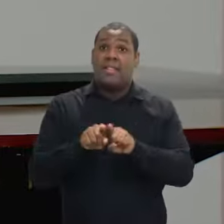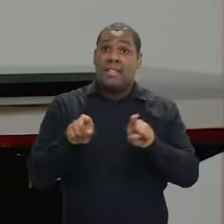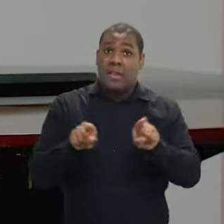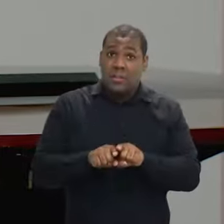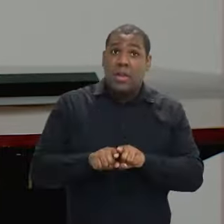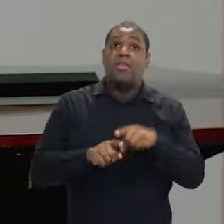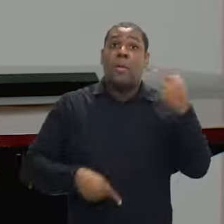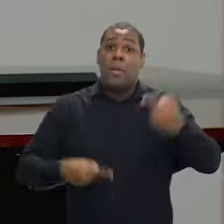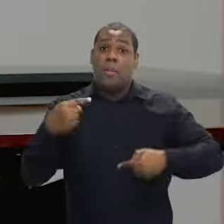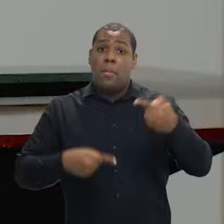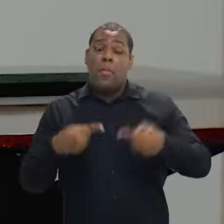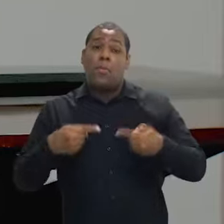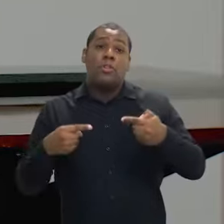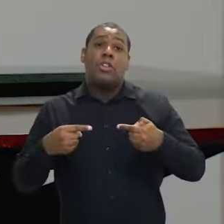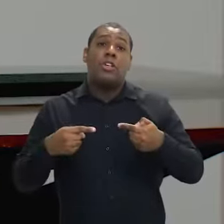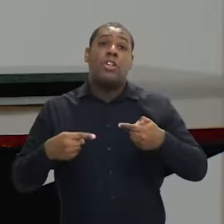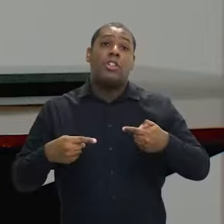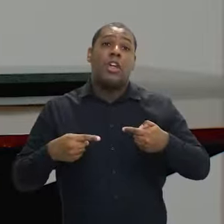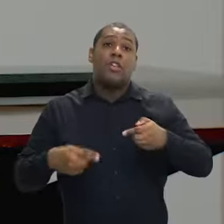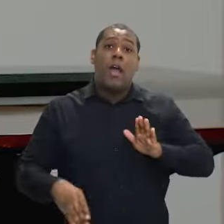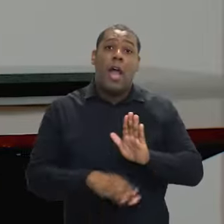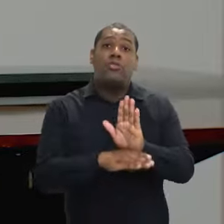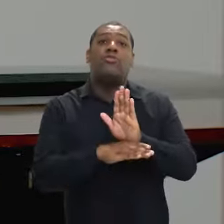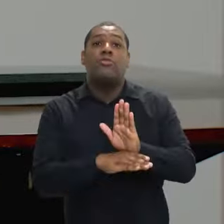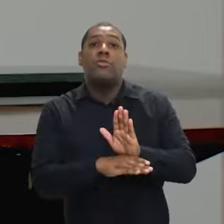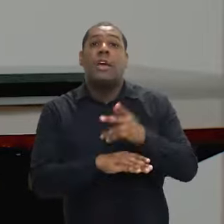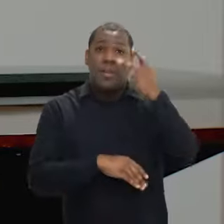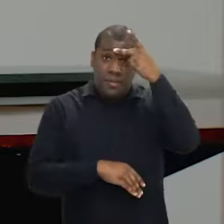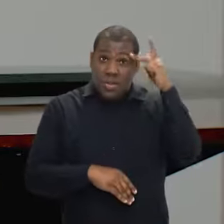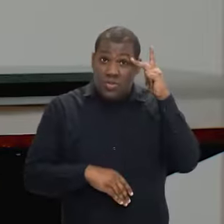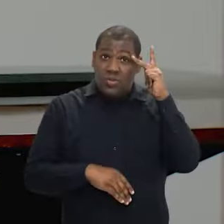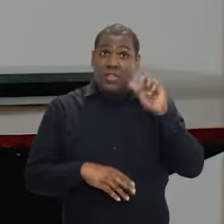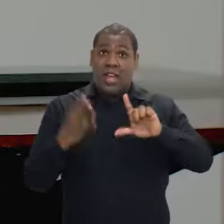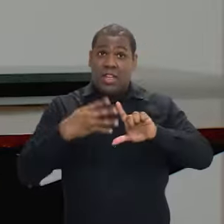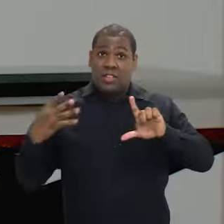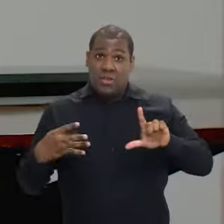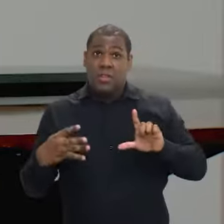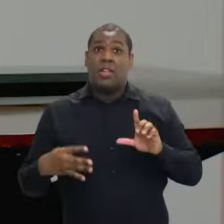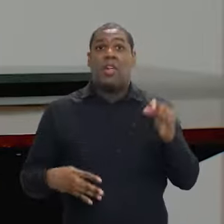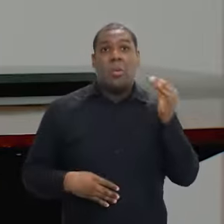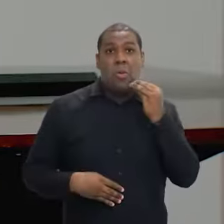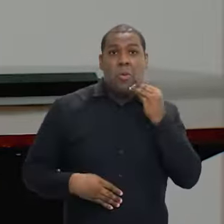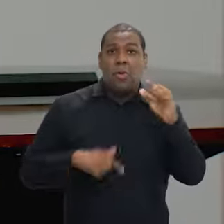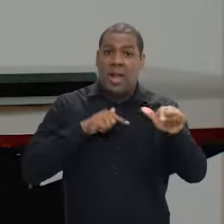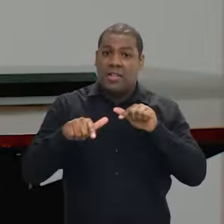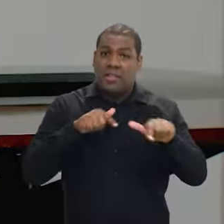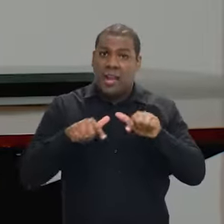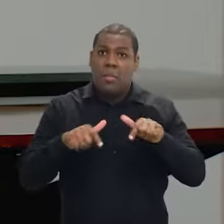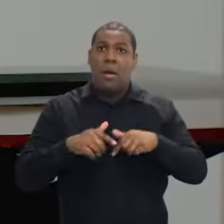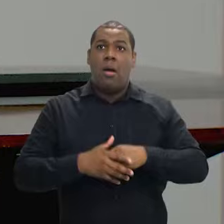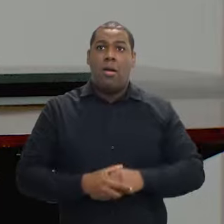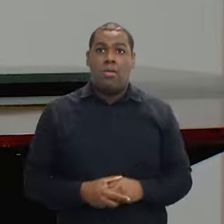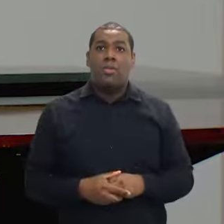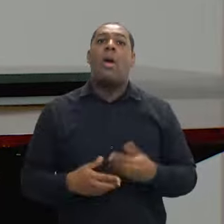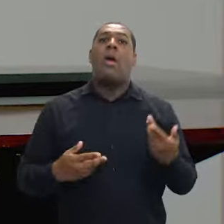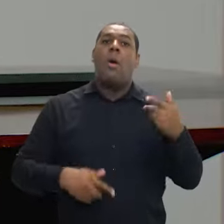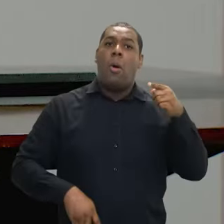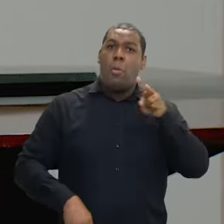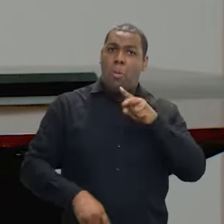enfrentamento à discriminação e violência contra esses grupos, políticas de memória também, porque a grande